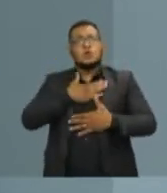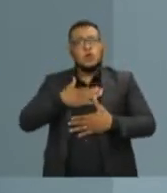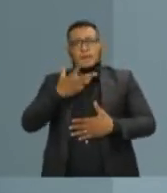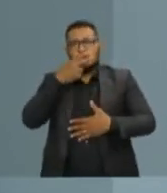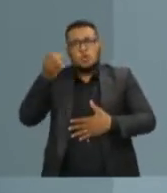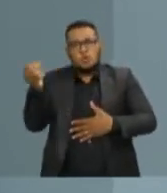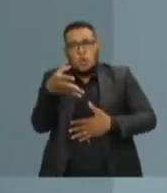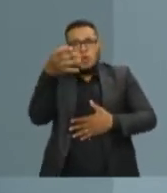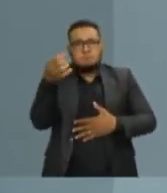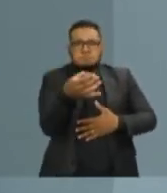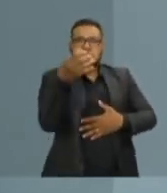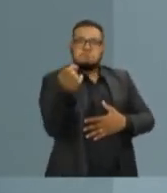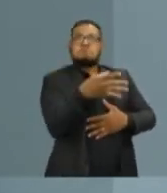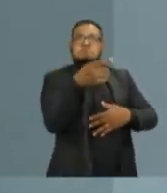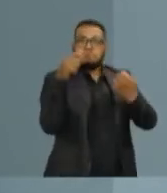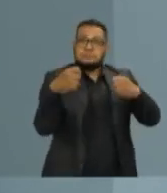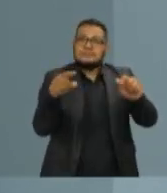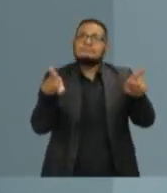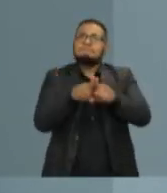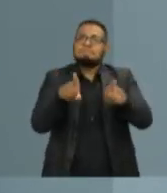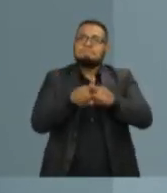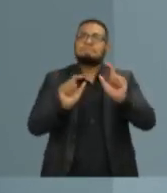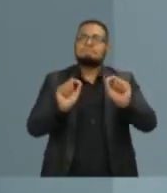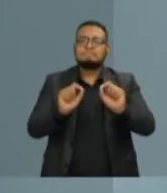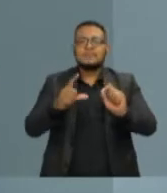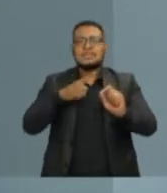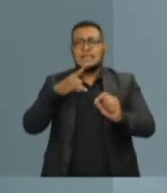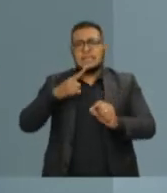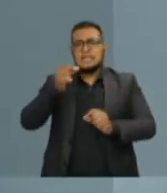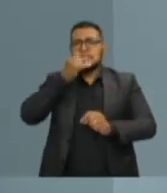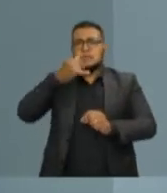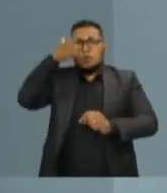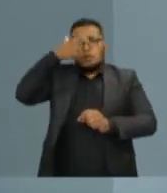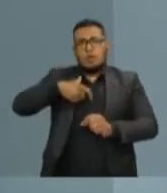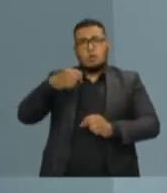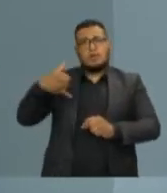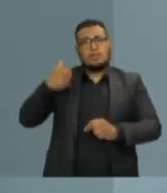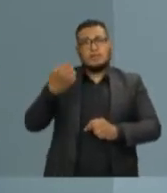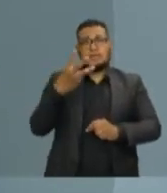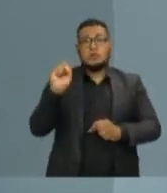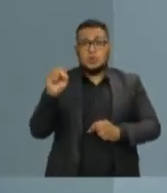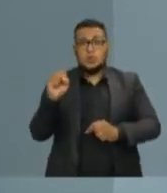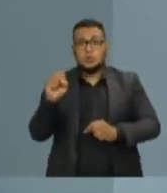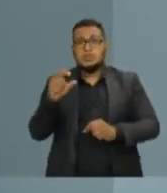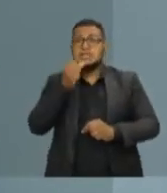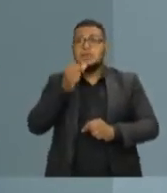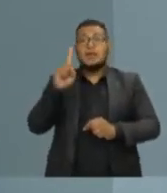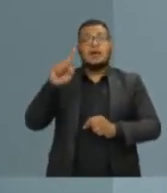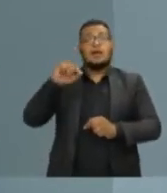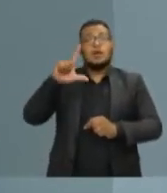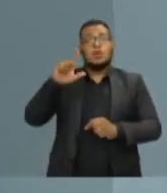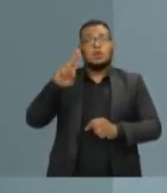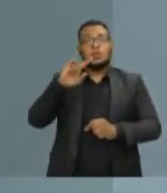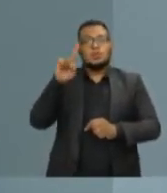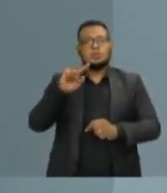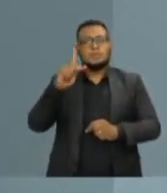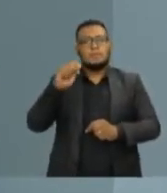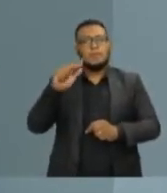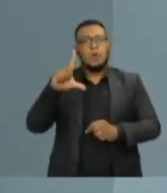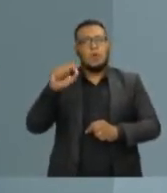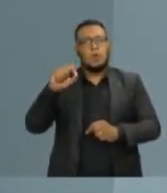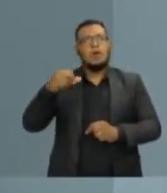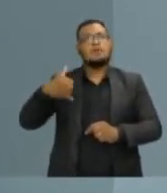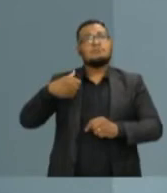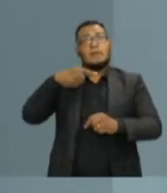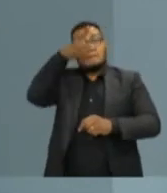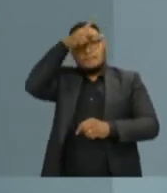precisa. Paulo Artung foi prefeito com 38 anos, Luiz Paulo foi prefeito com 40 anos de idade. E